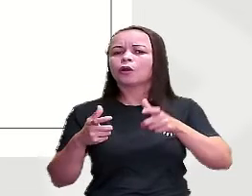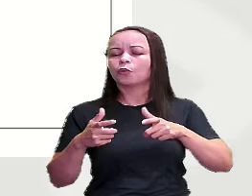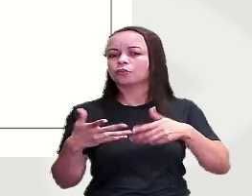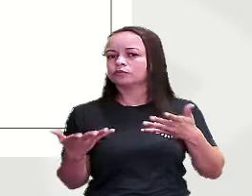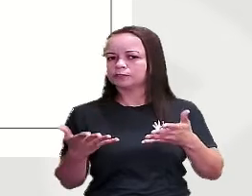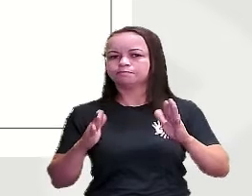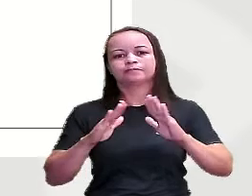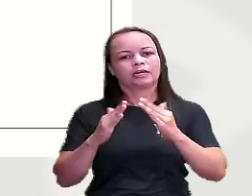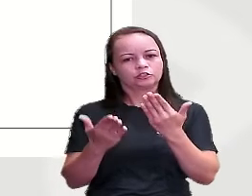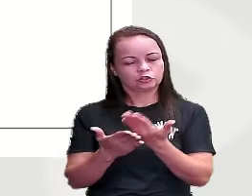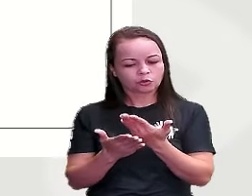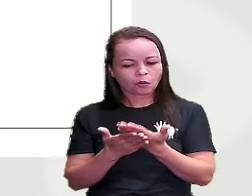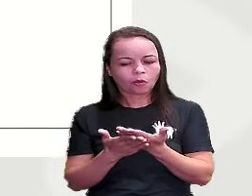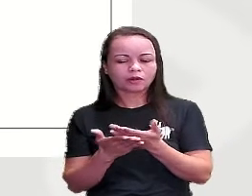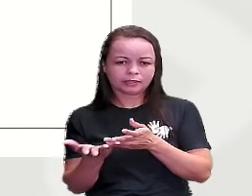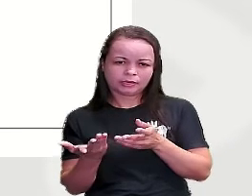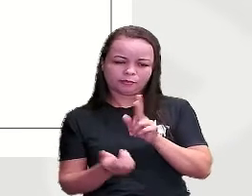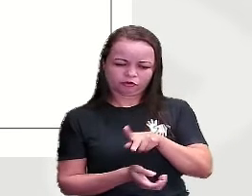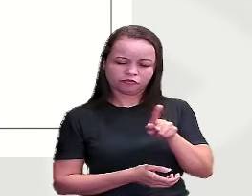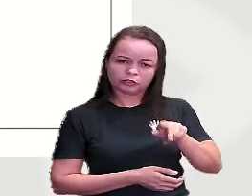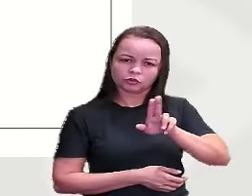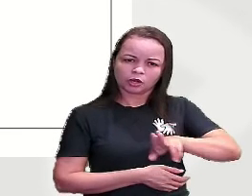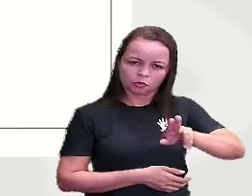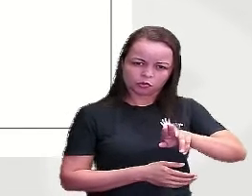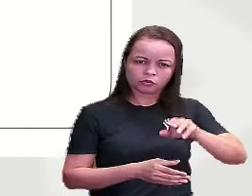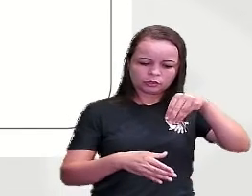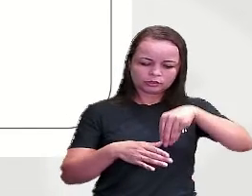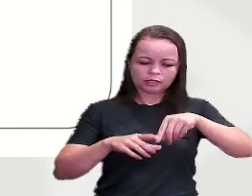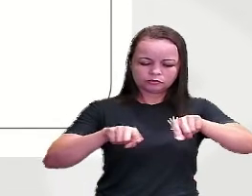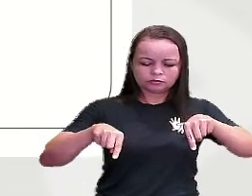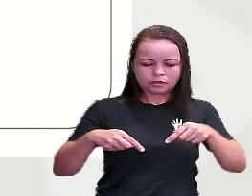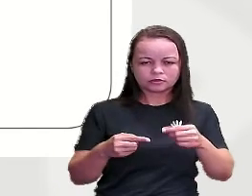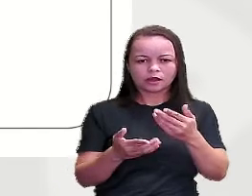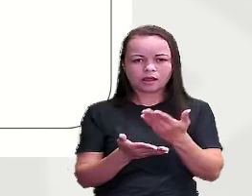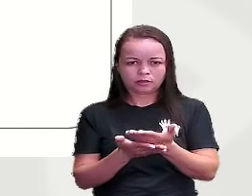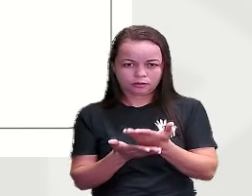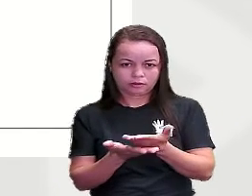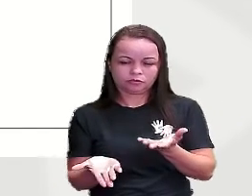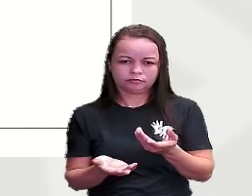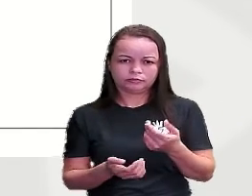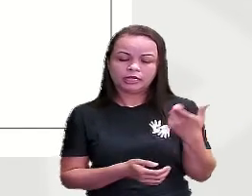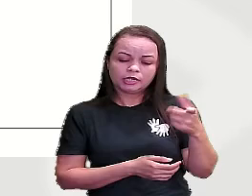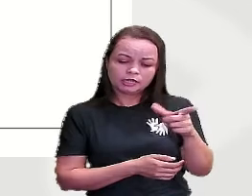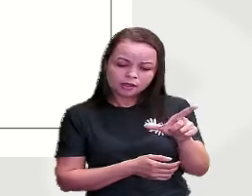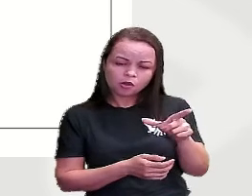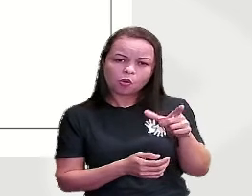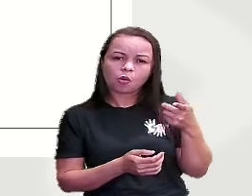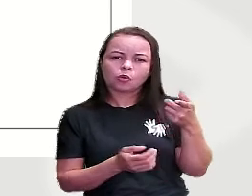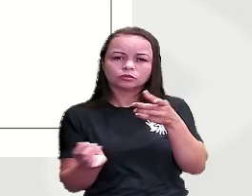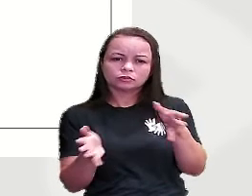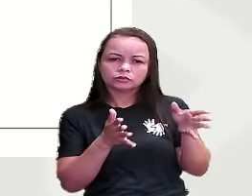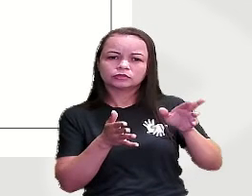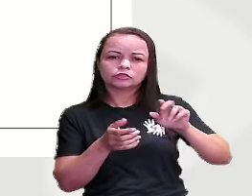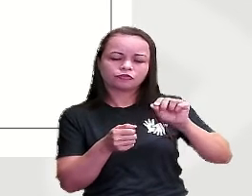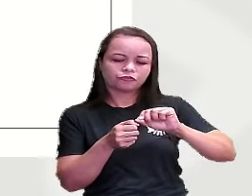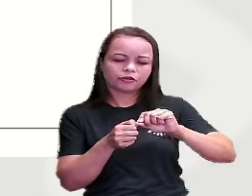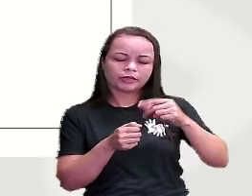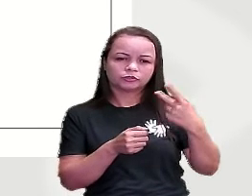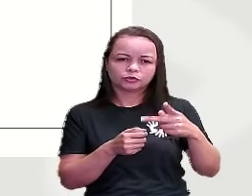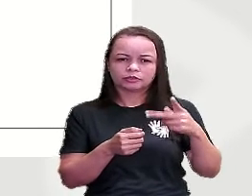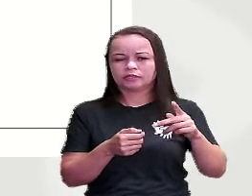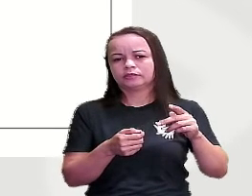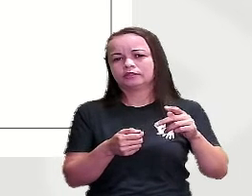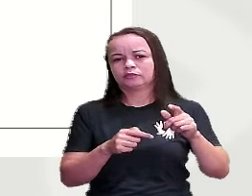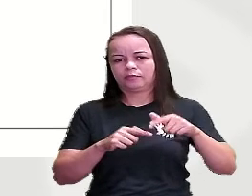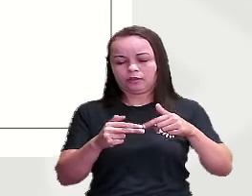professora da gente utilizando na sala de aula E outros materiais que são feitos desse material A gente tem o quê? Por